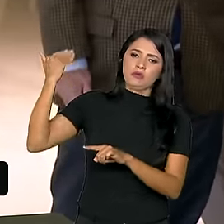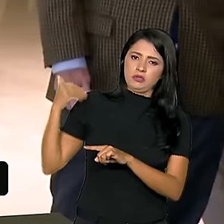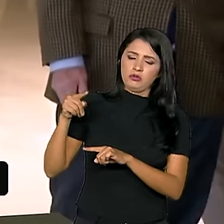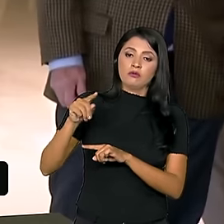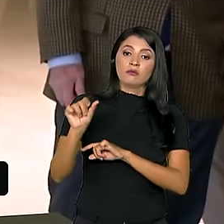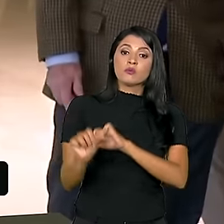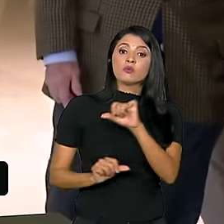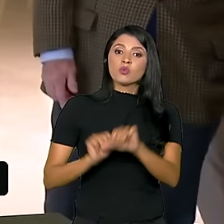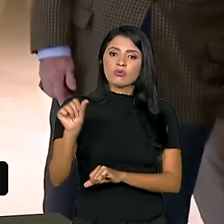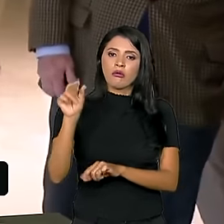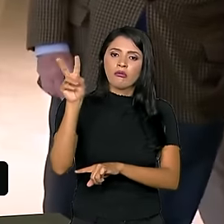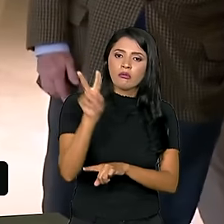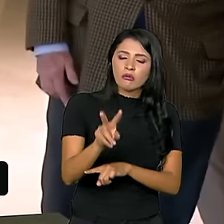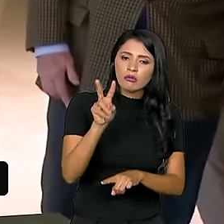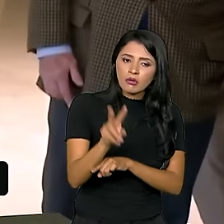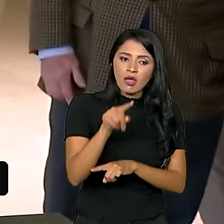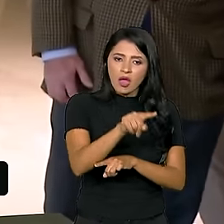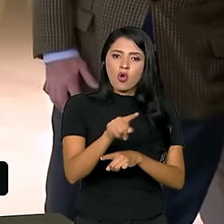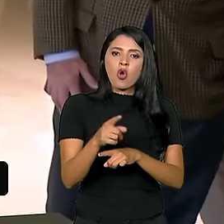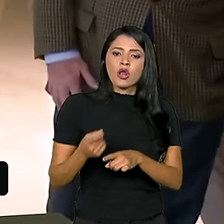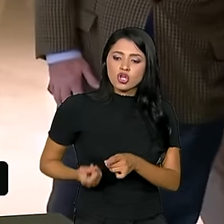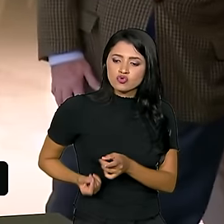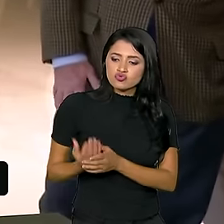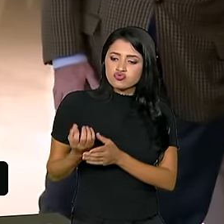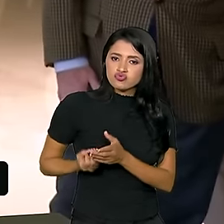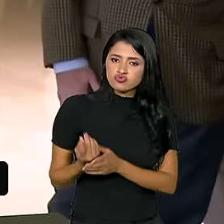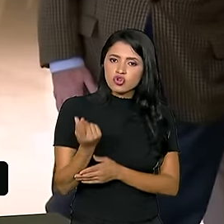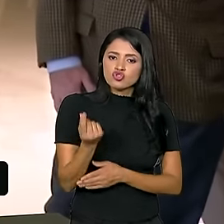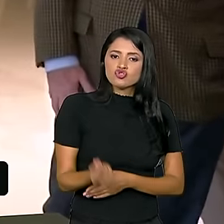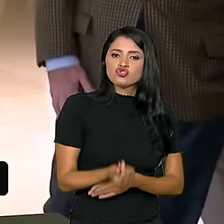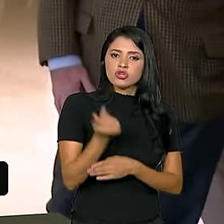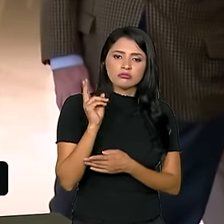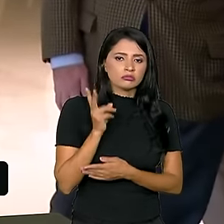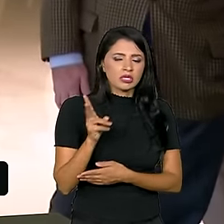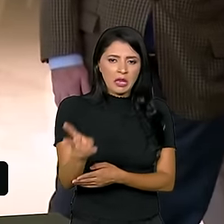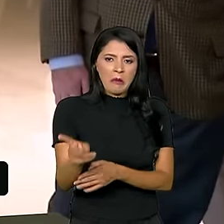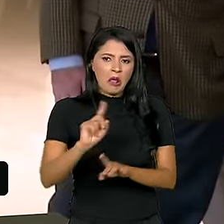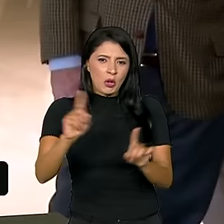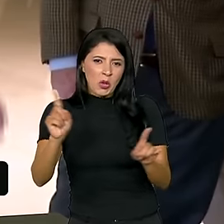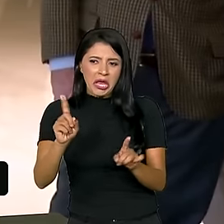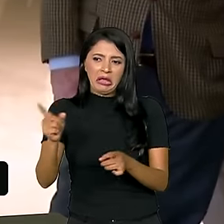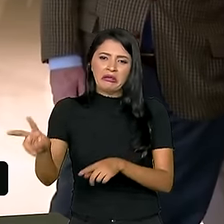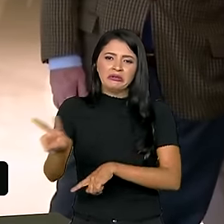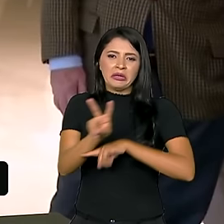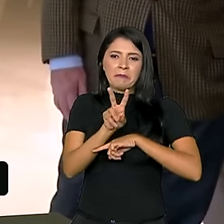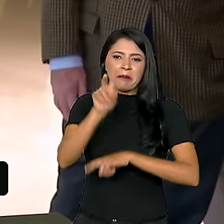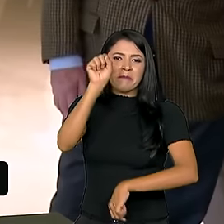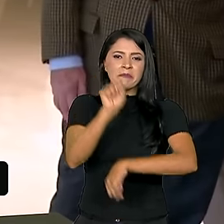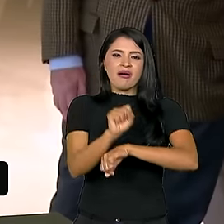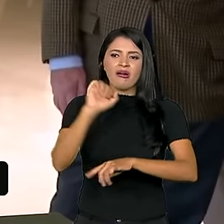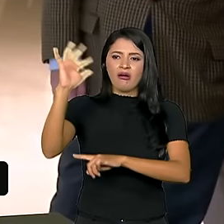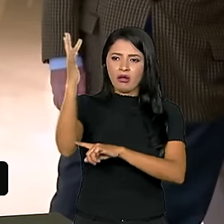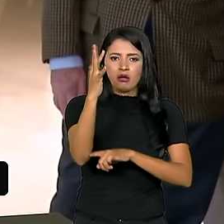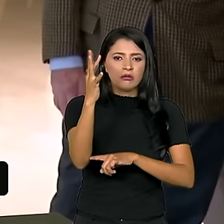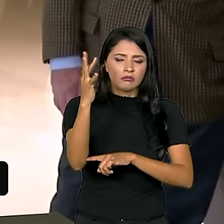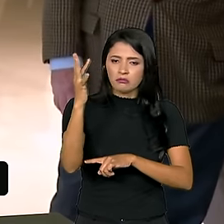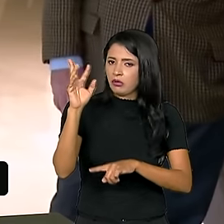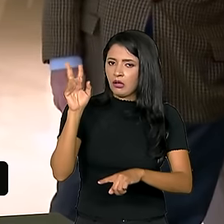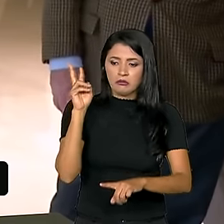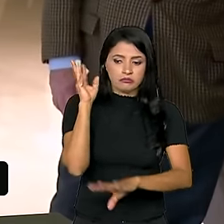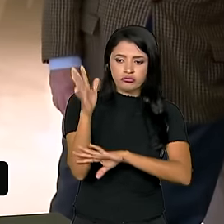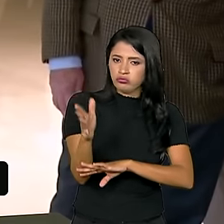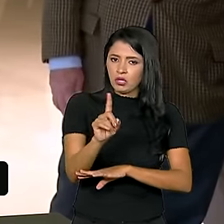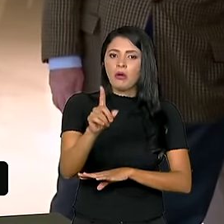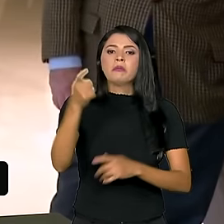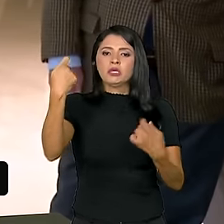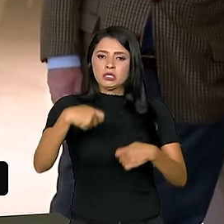numa fonte de recursos constantes, não é apenas o financiamento para não desmatar. Ao não desmatar, tem que cuidar e,